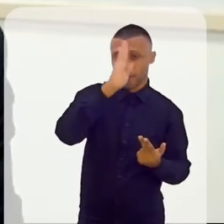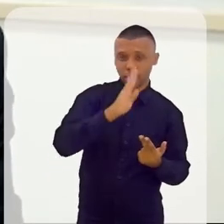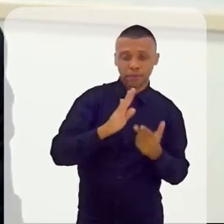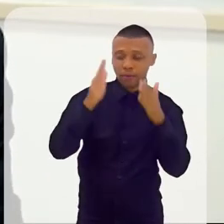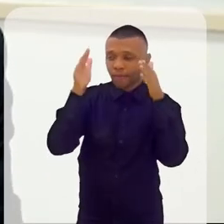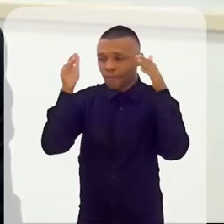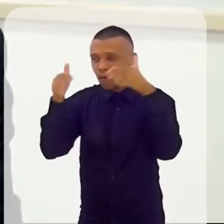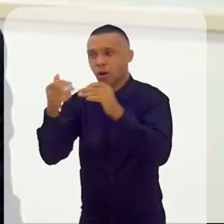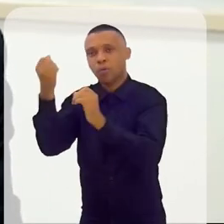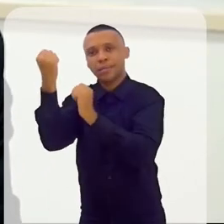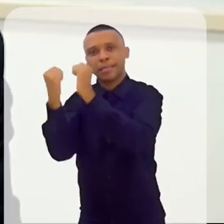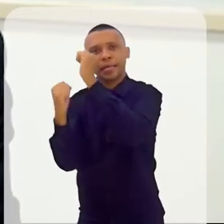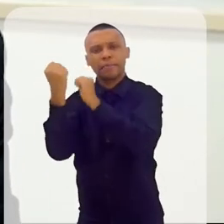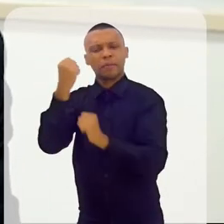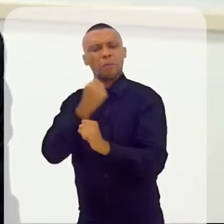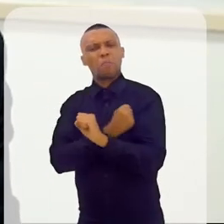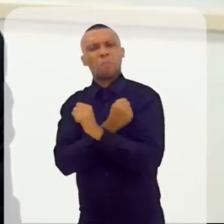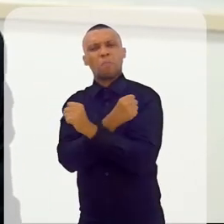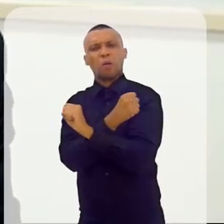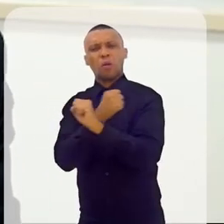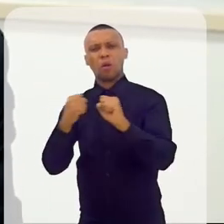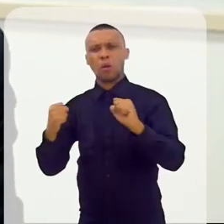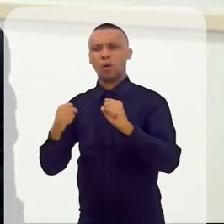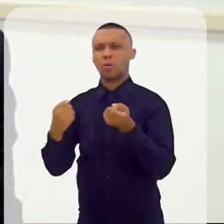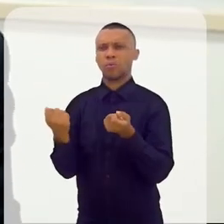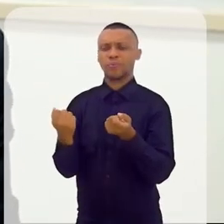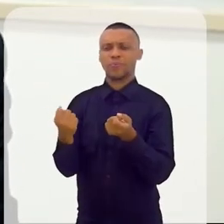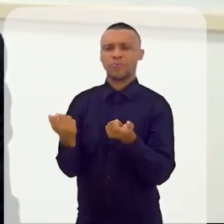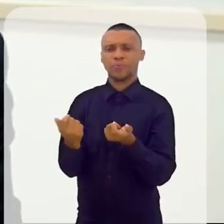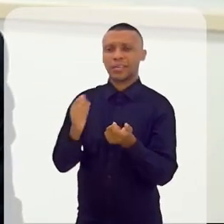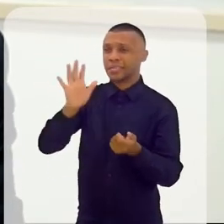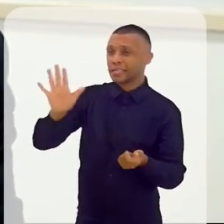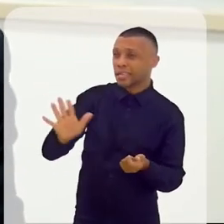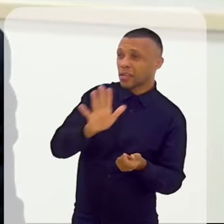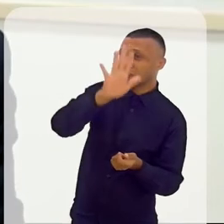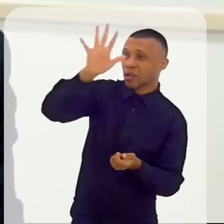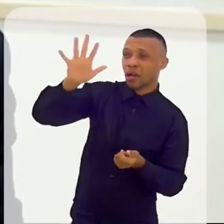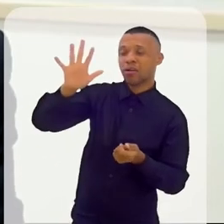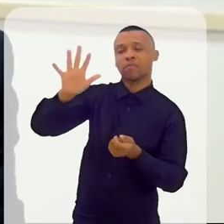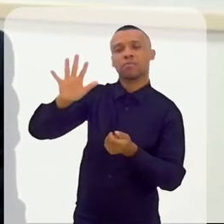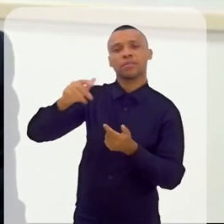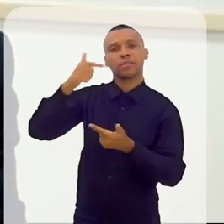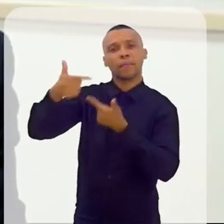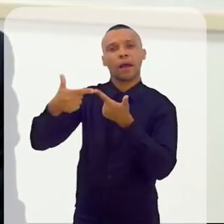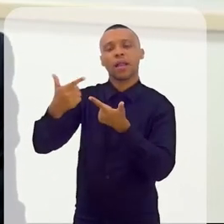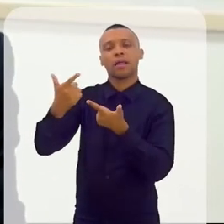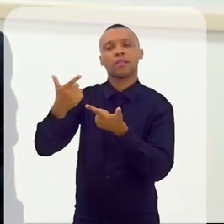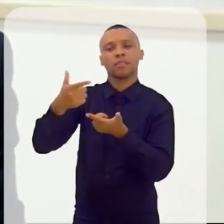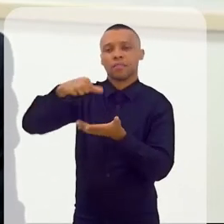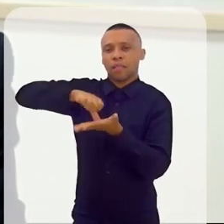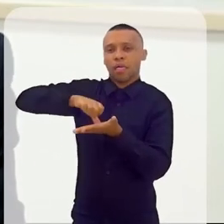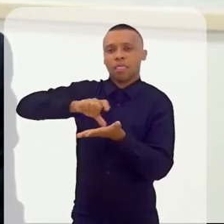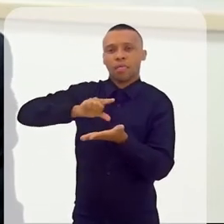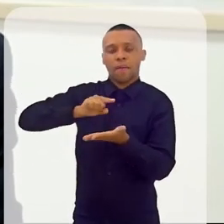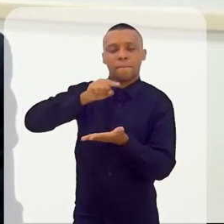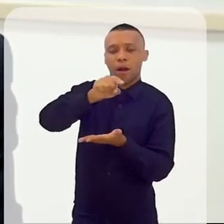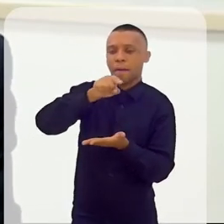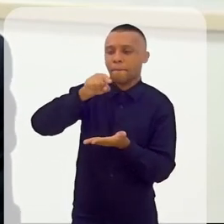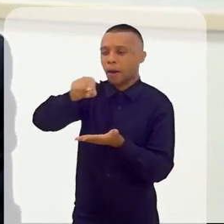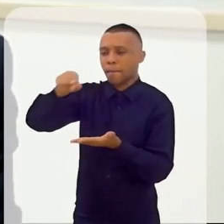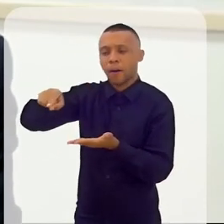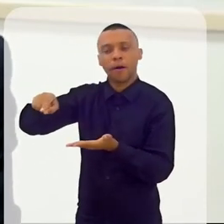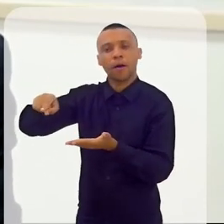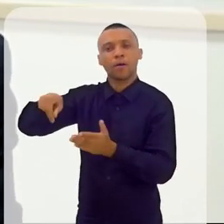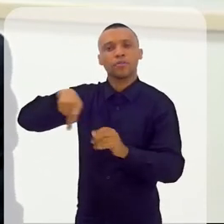e vocês estão dando um foco só nas grandes empresas, nas multinacionais. Elas, na verdade, podem ajudar, mas elas